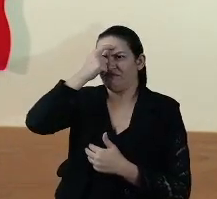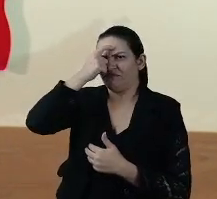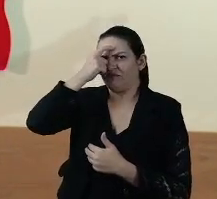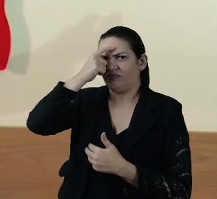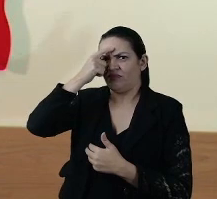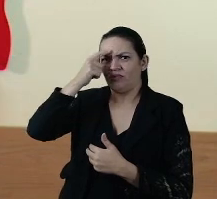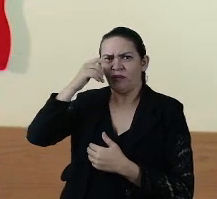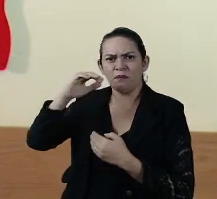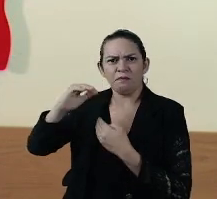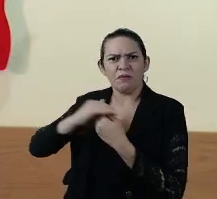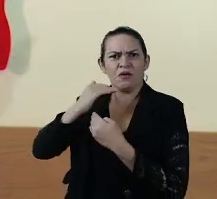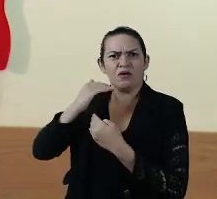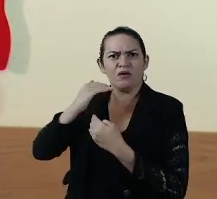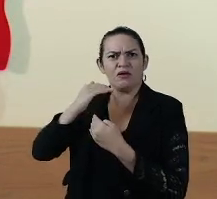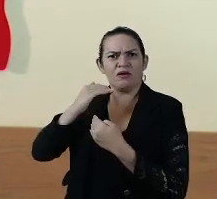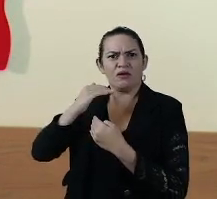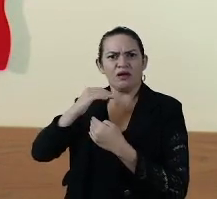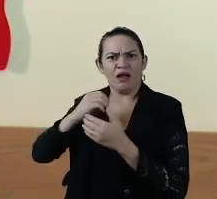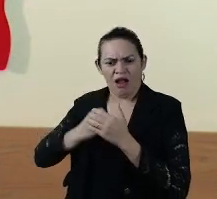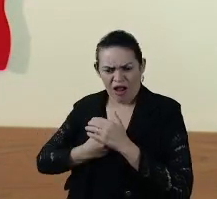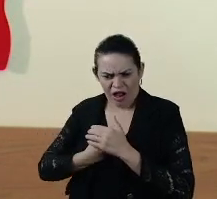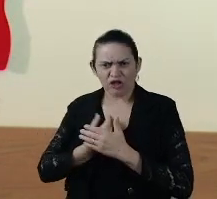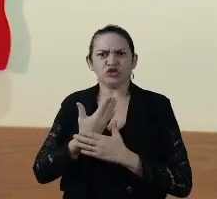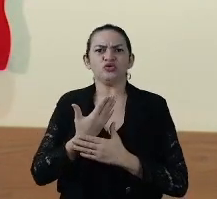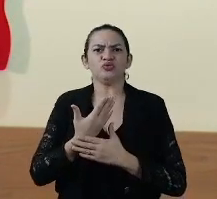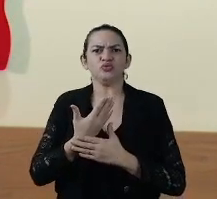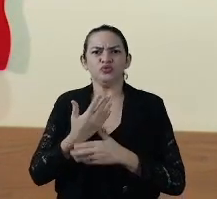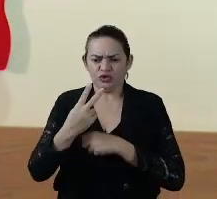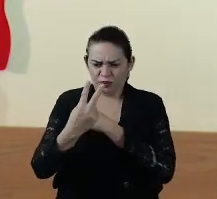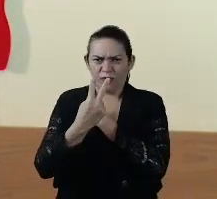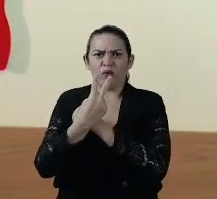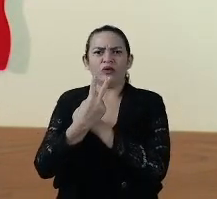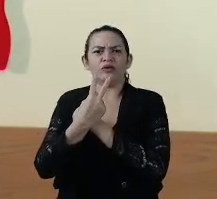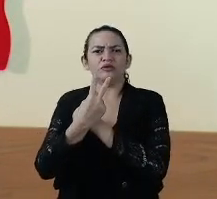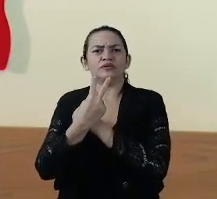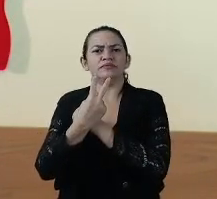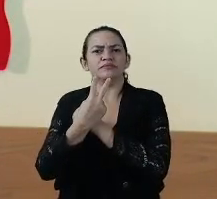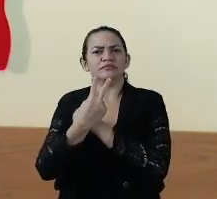Convencimento, consciência, atitude de proteção.